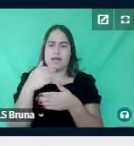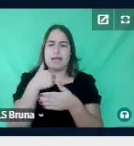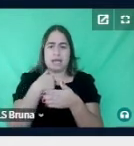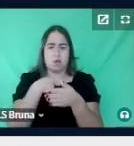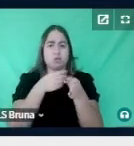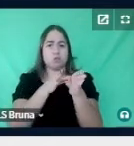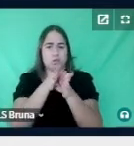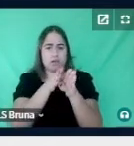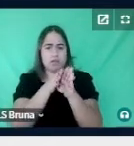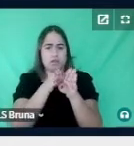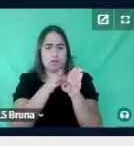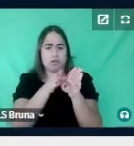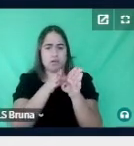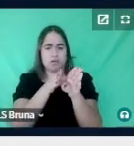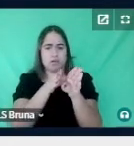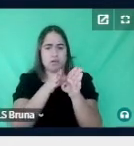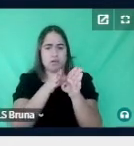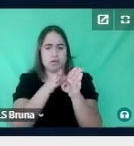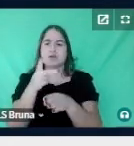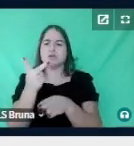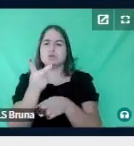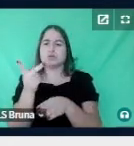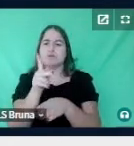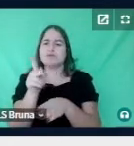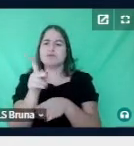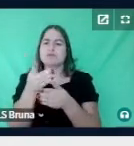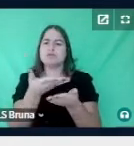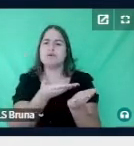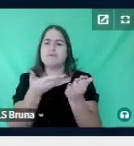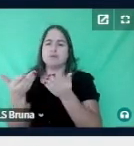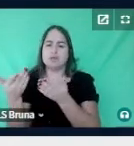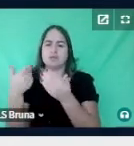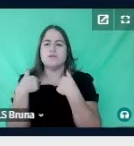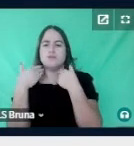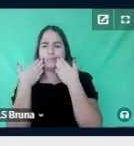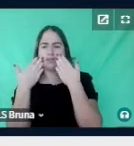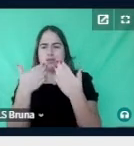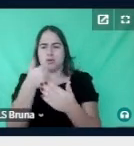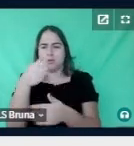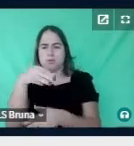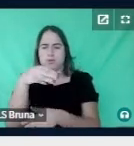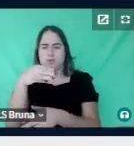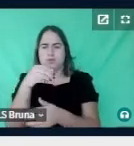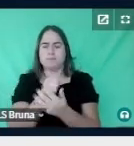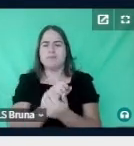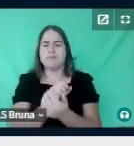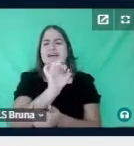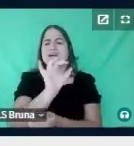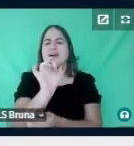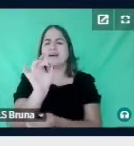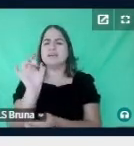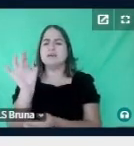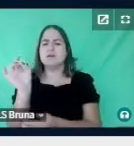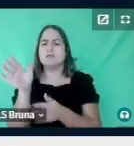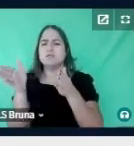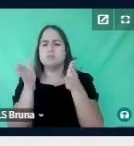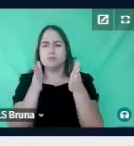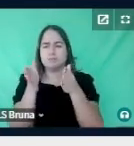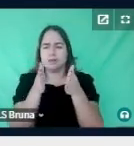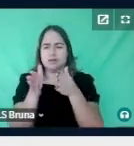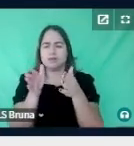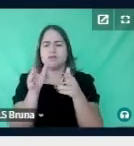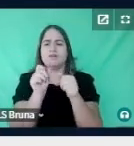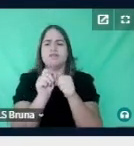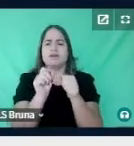do trabalho, nós temos os professores que são convidados, que eu já vou apresentar em um minuto. Cada um, a seu momento, vai fazer